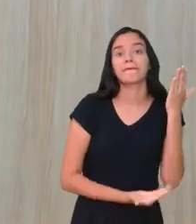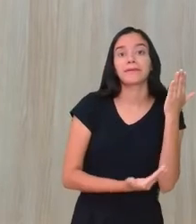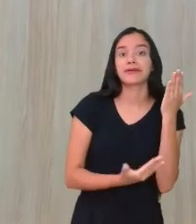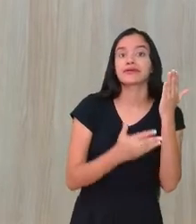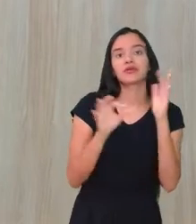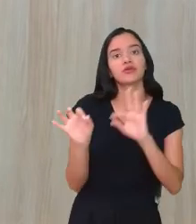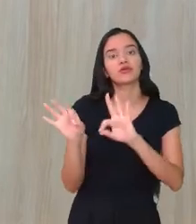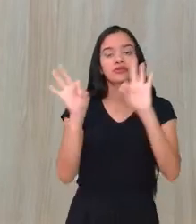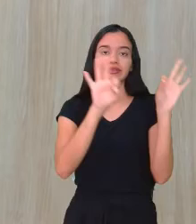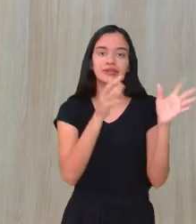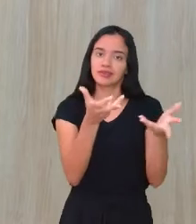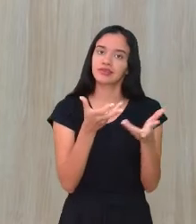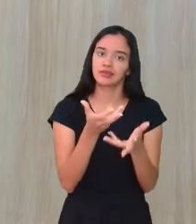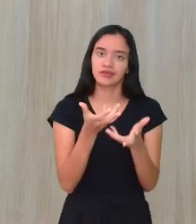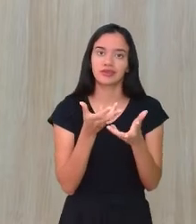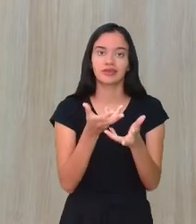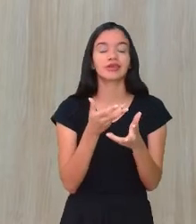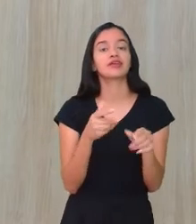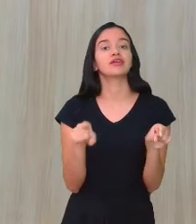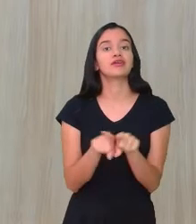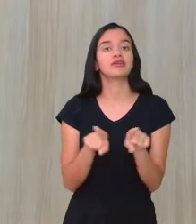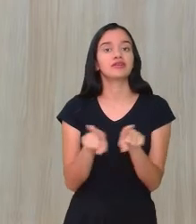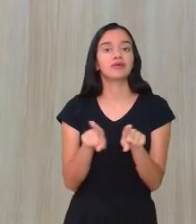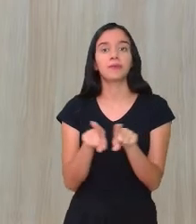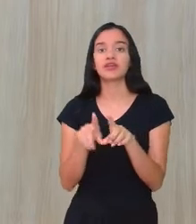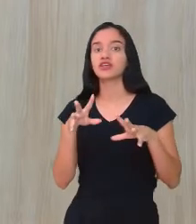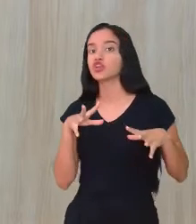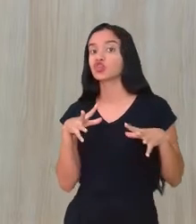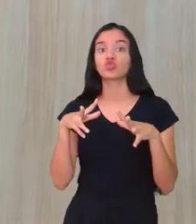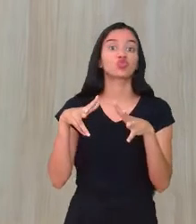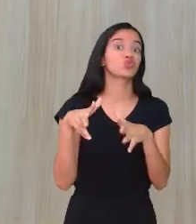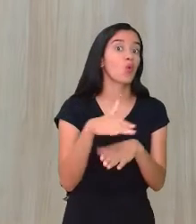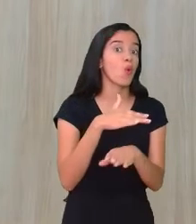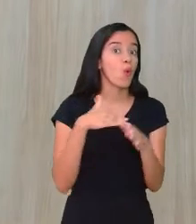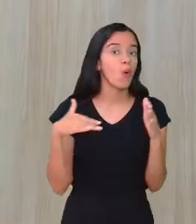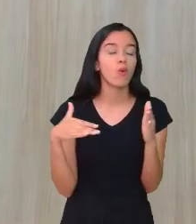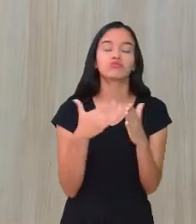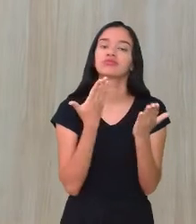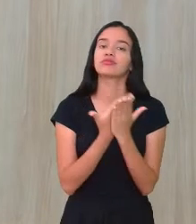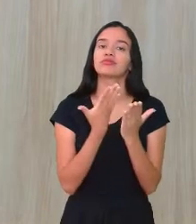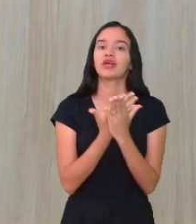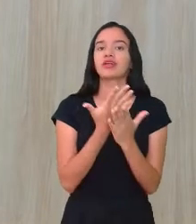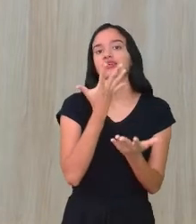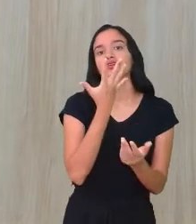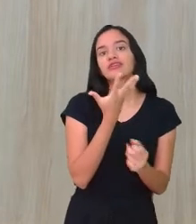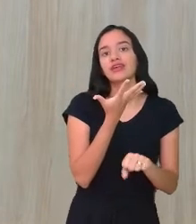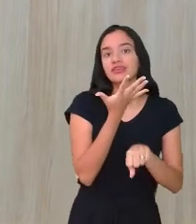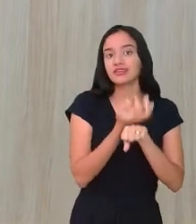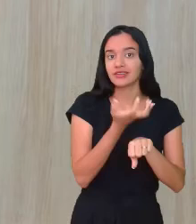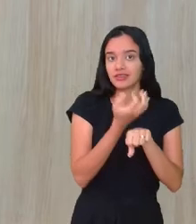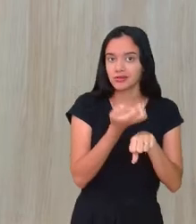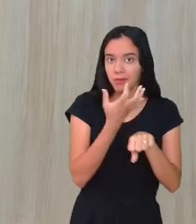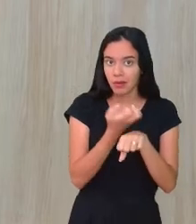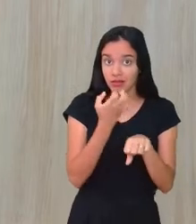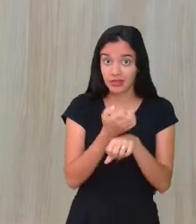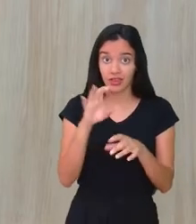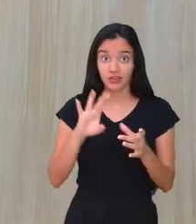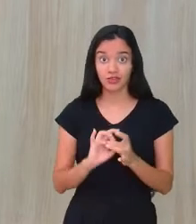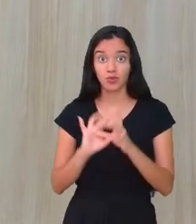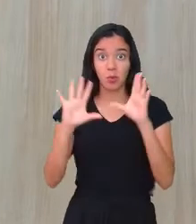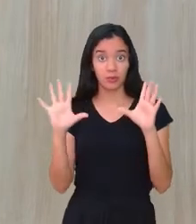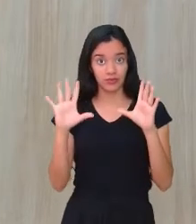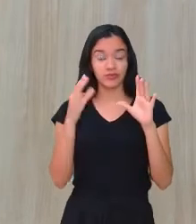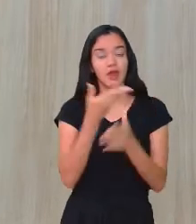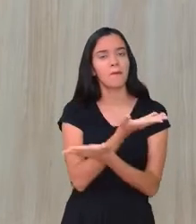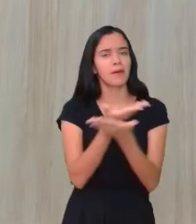você assistir, quiser assistir e as aulas, todas as aulas de todas as disciplinas, elas estão lá disponíveis para que